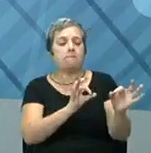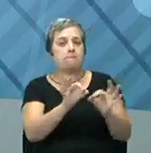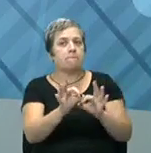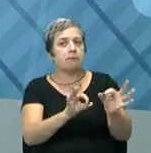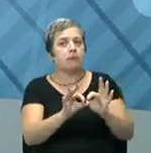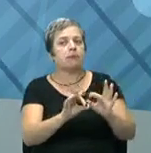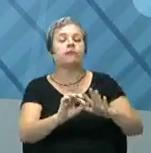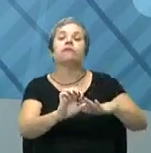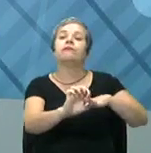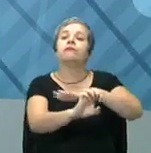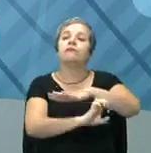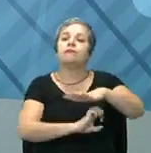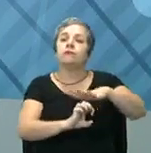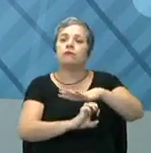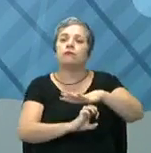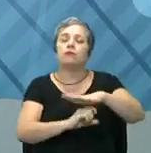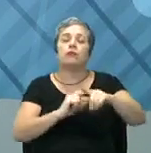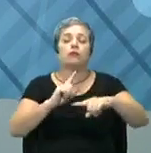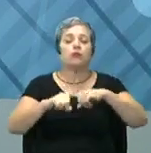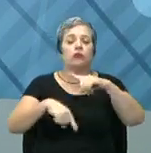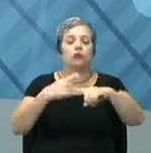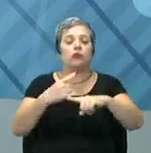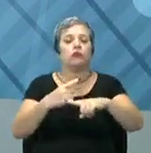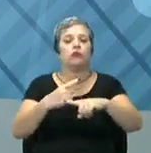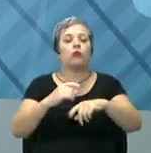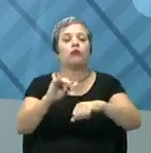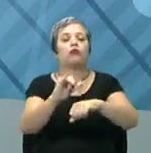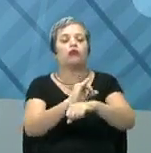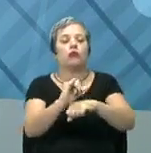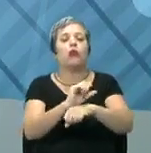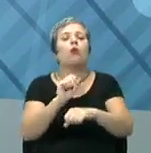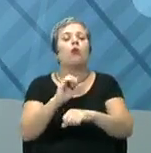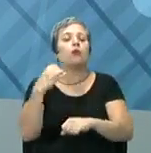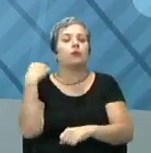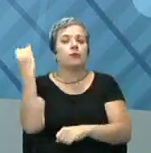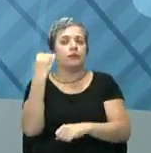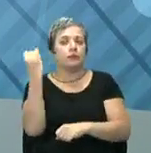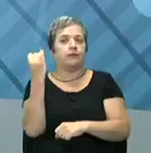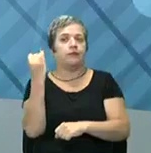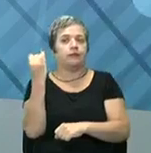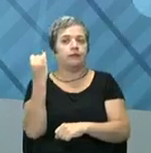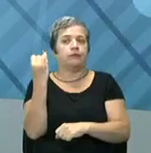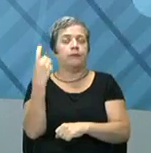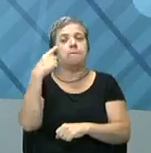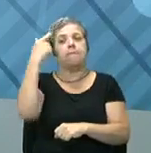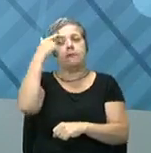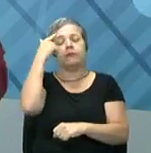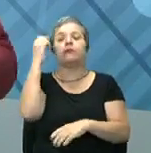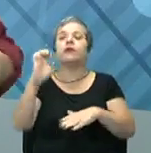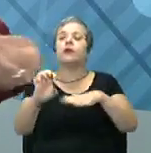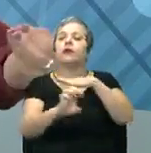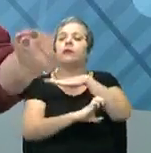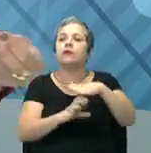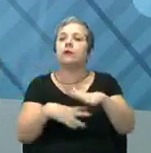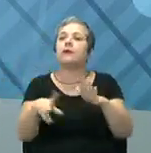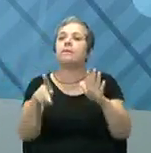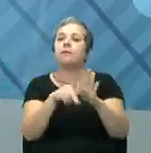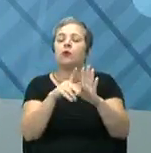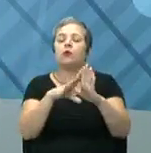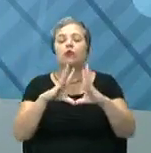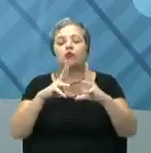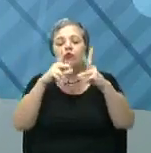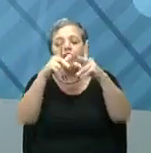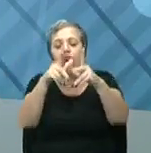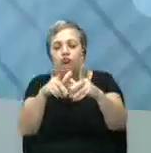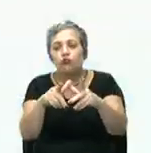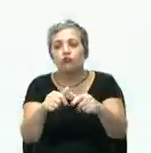organizacional, depois vamos ver o planejamento estratégico, qual que é a importância? A importância de pensar que a empresa faz parte de um todo